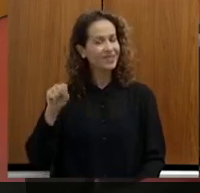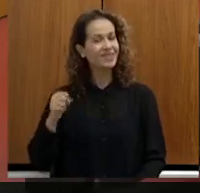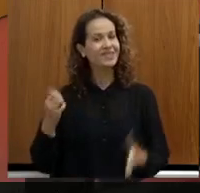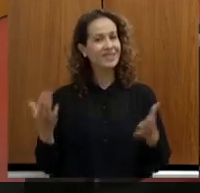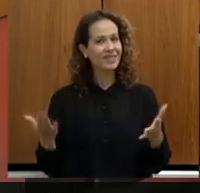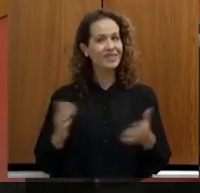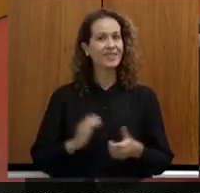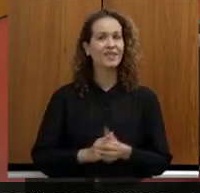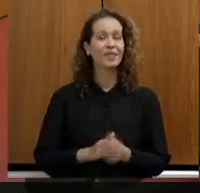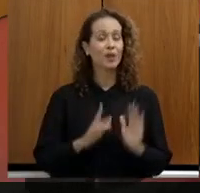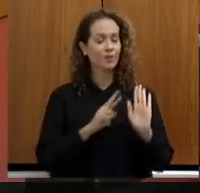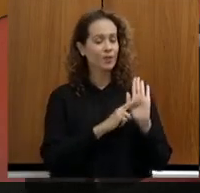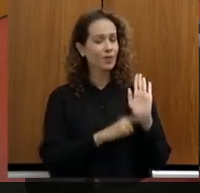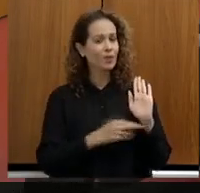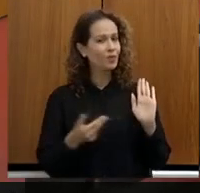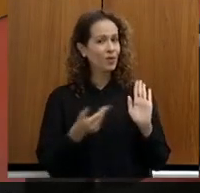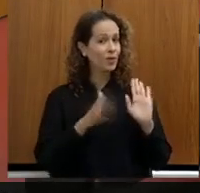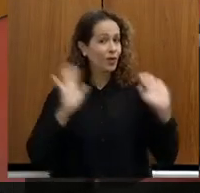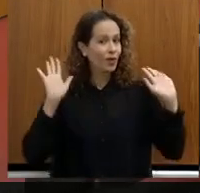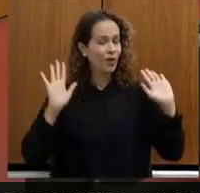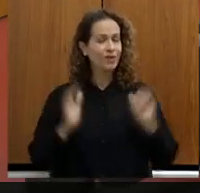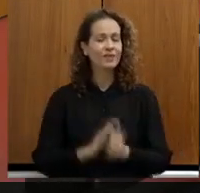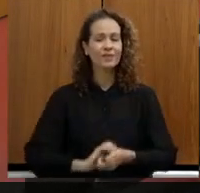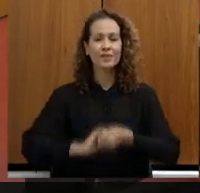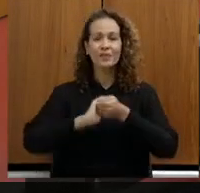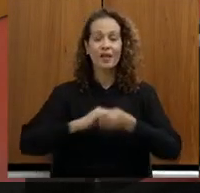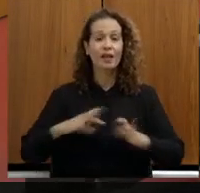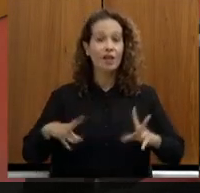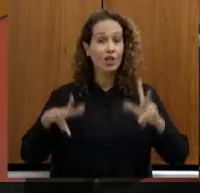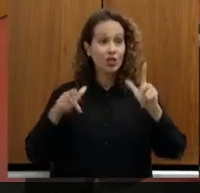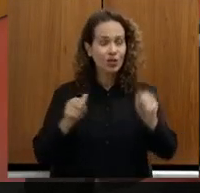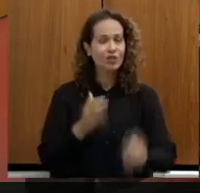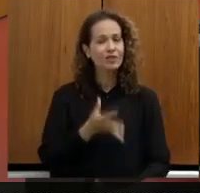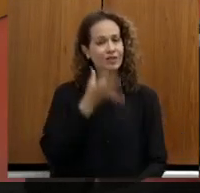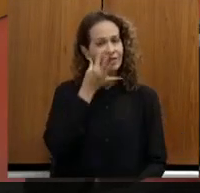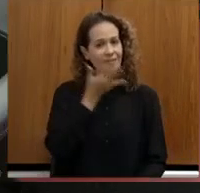É o protocolo. Cumprimentar todos vocês presentes, e assim,